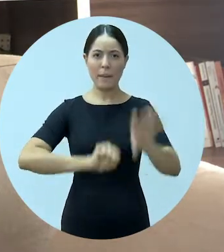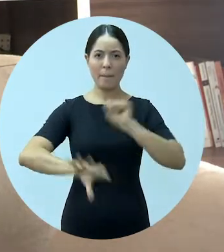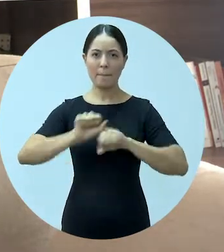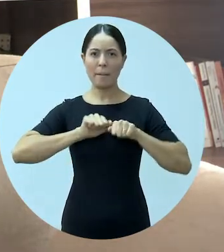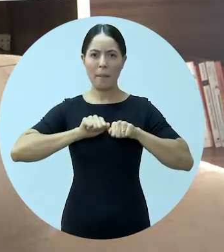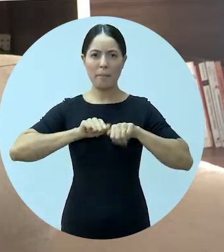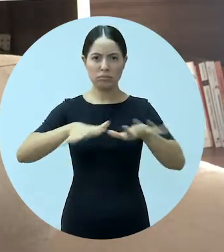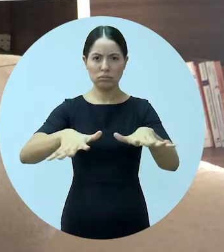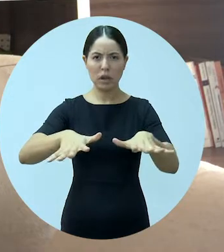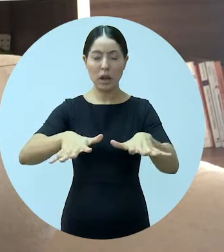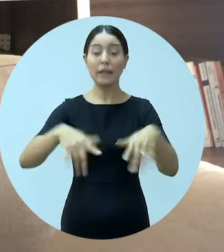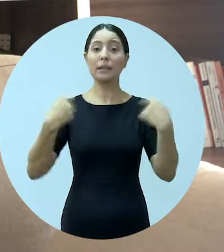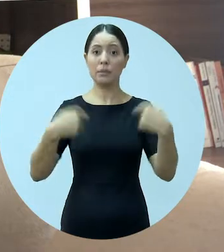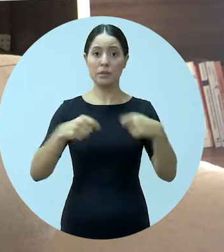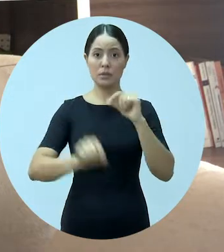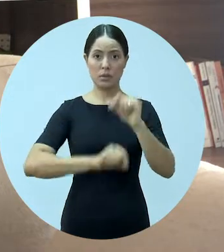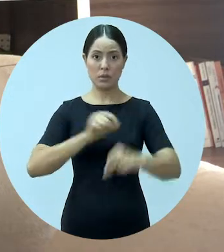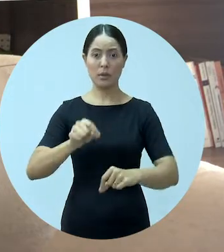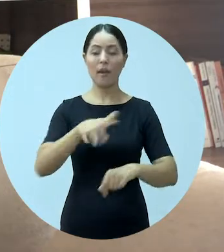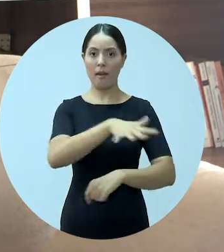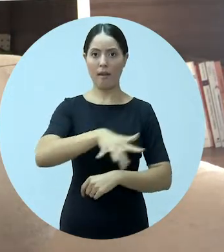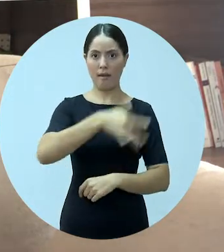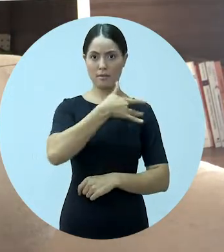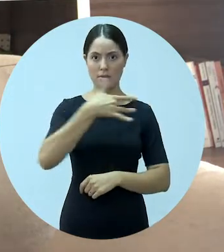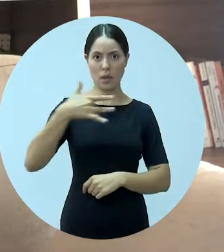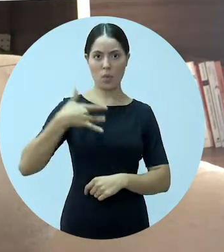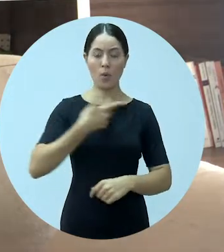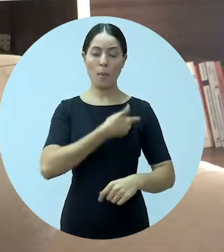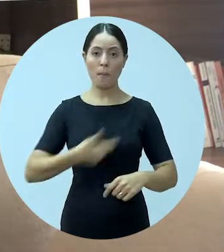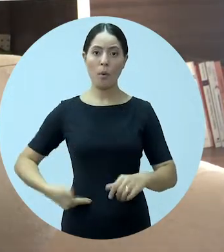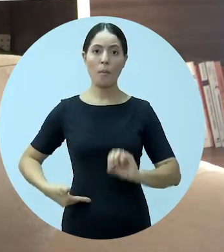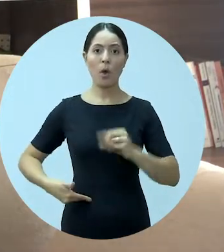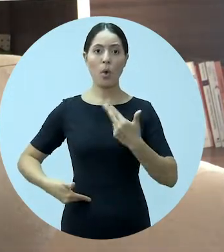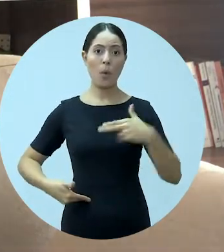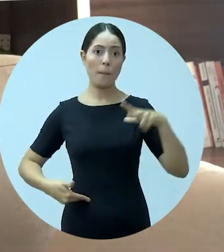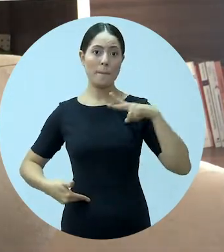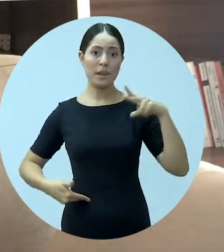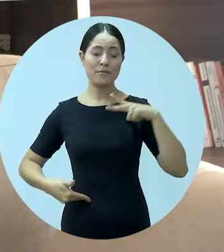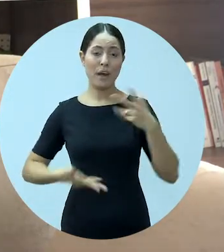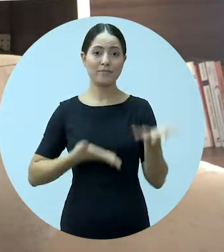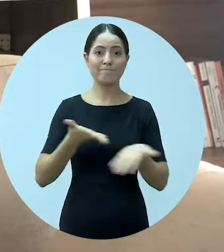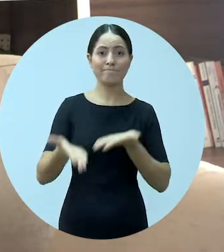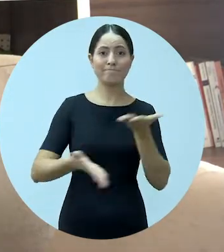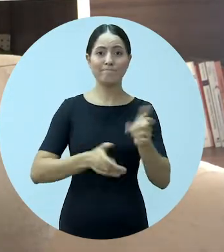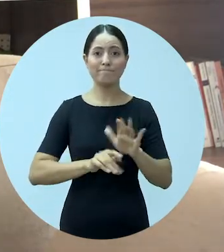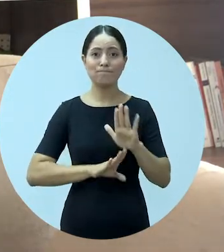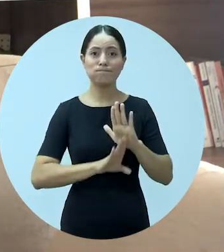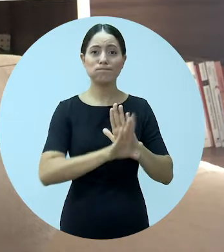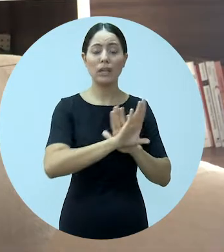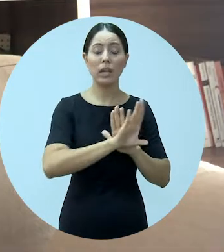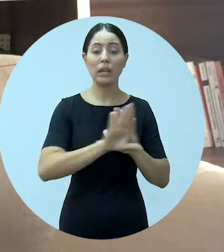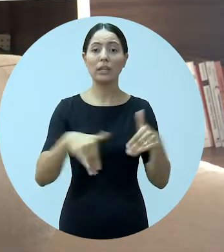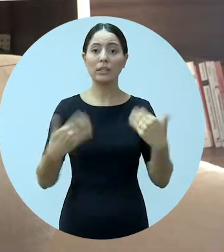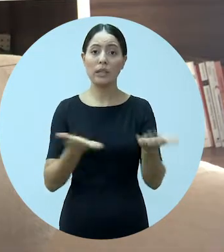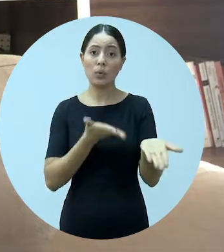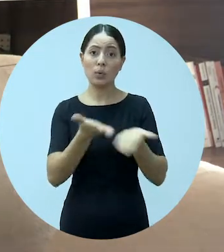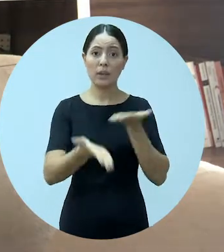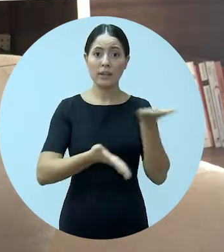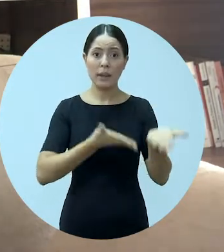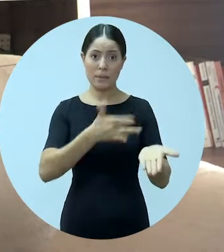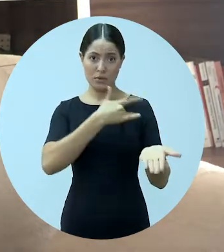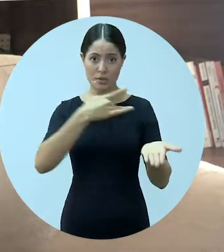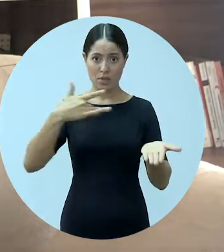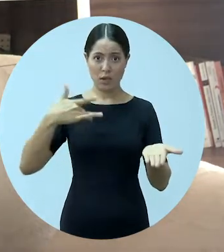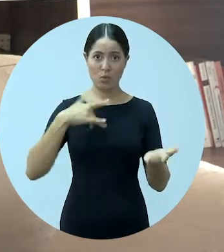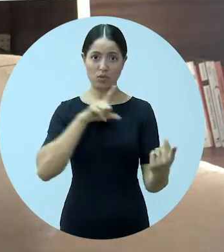uma grande demanda do sistema de saúde, seja ele público, seja ele privado. E porque há uma alta demanda do